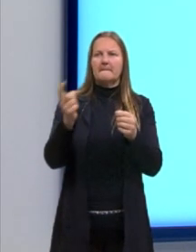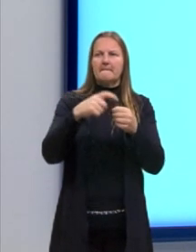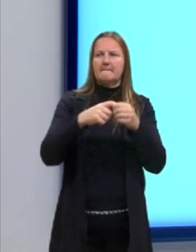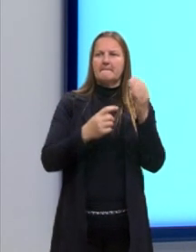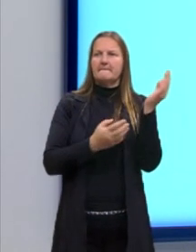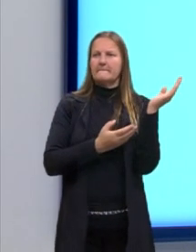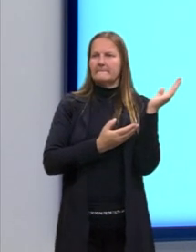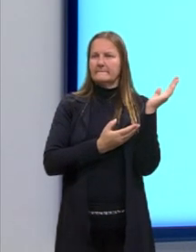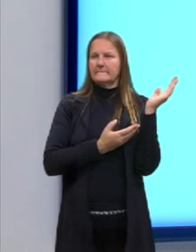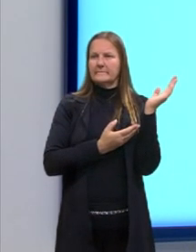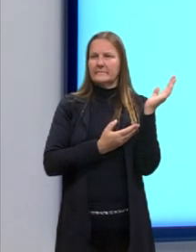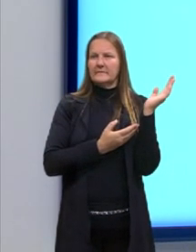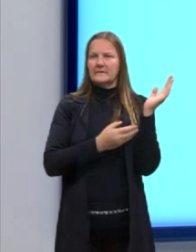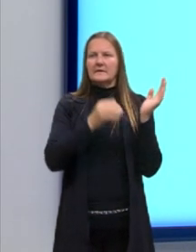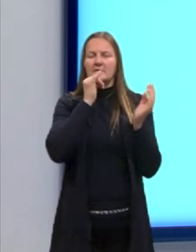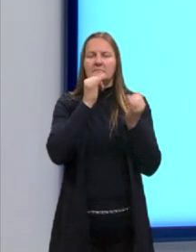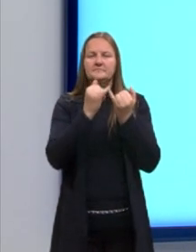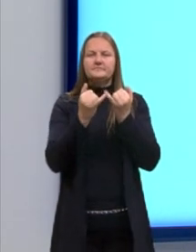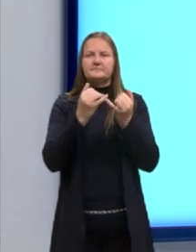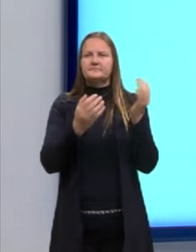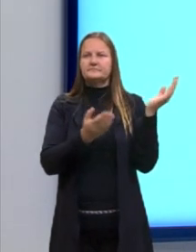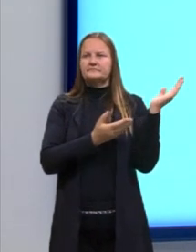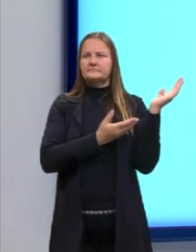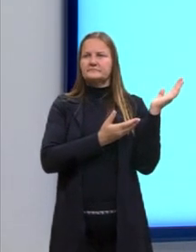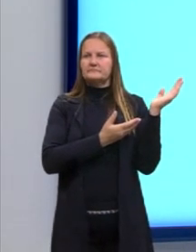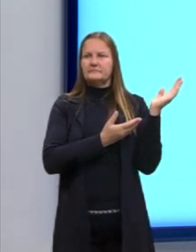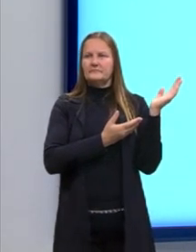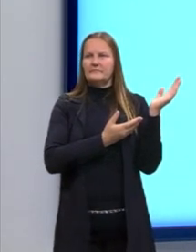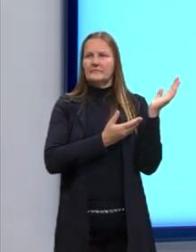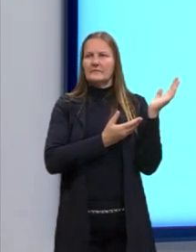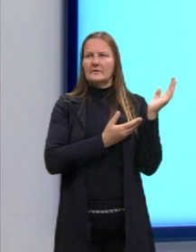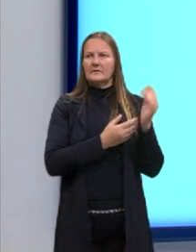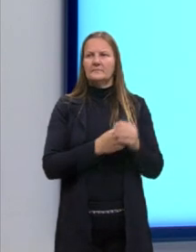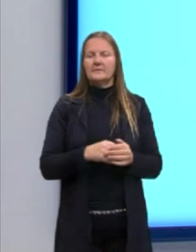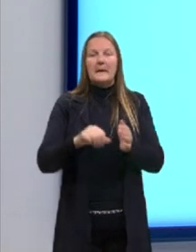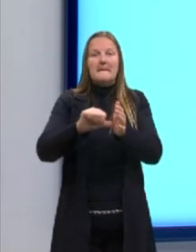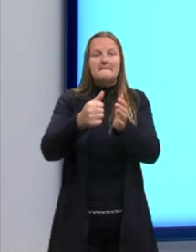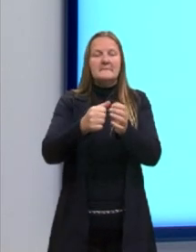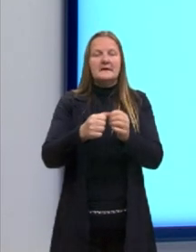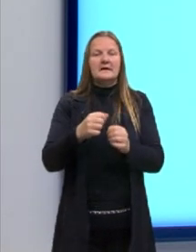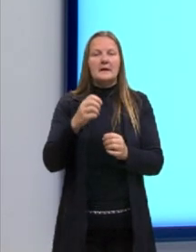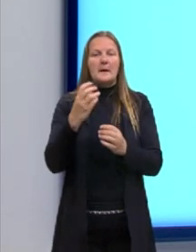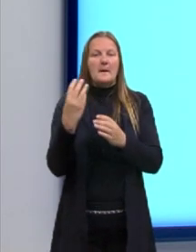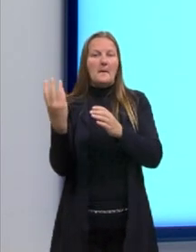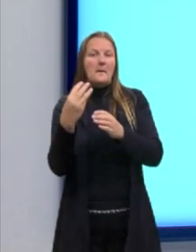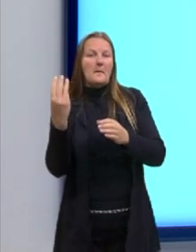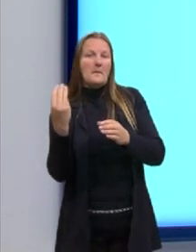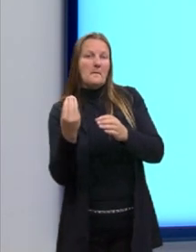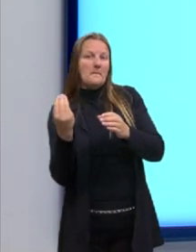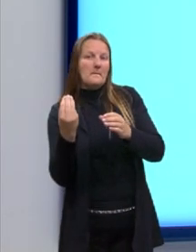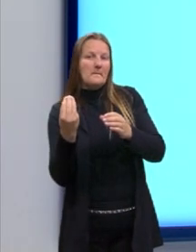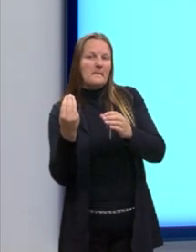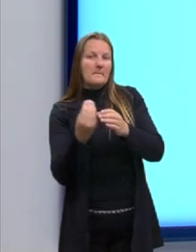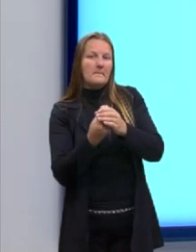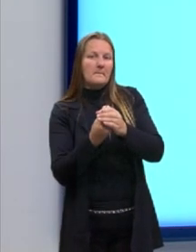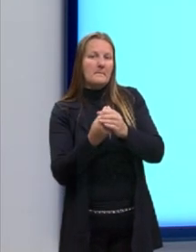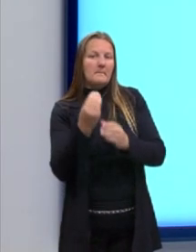só para mostrar aqui nessa questão, primeira pessoa do plural e primeira pessoa do plural, está vendo?